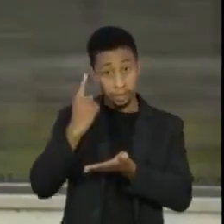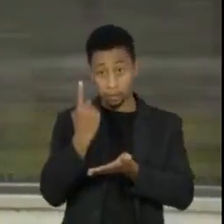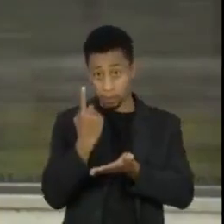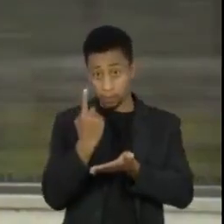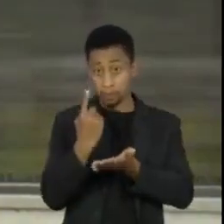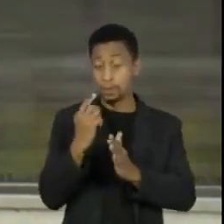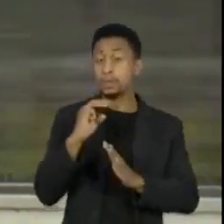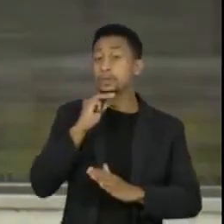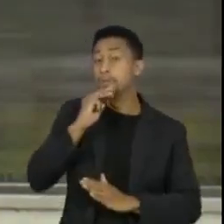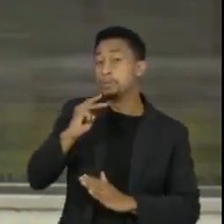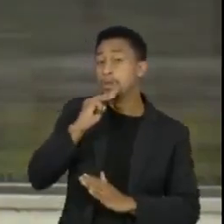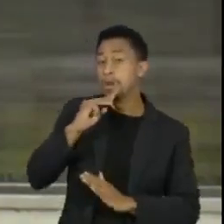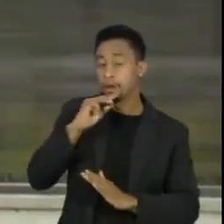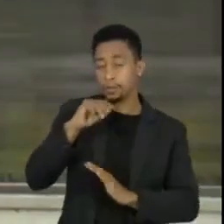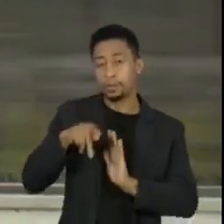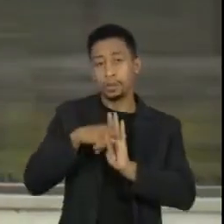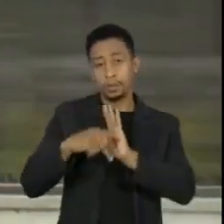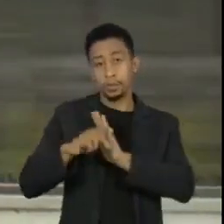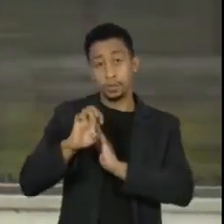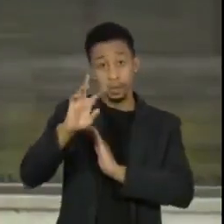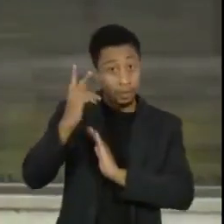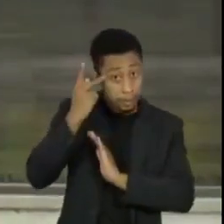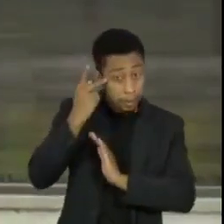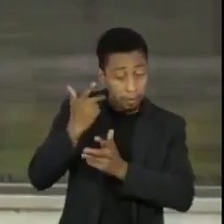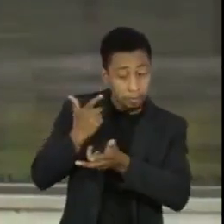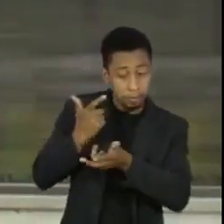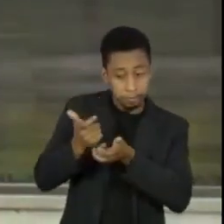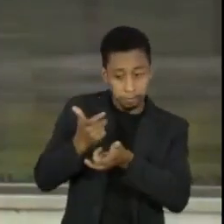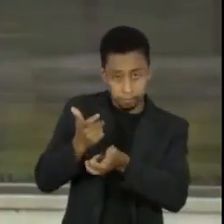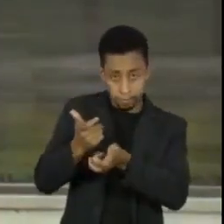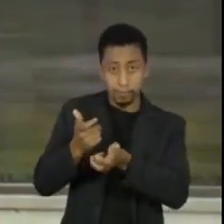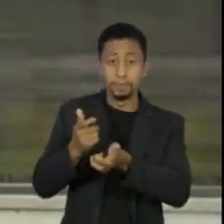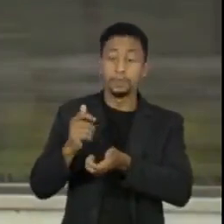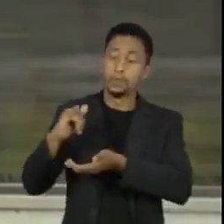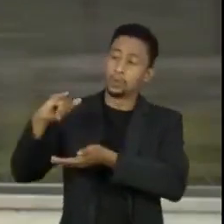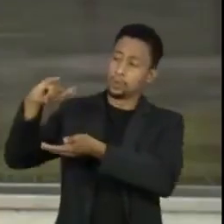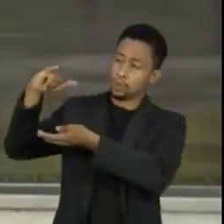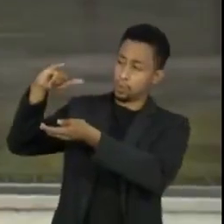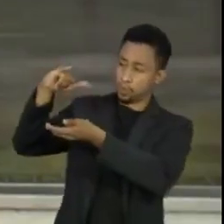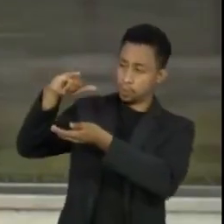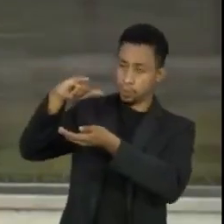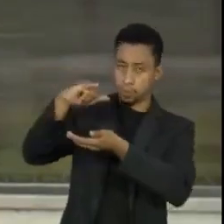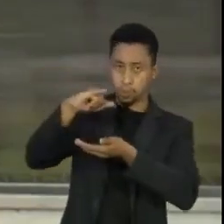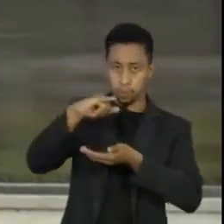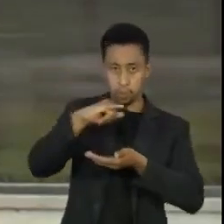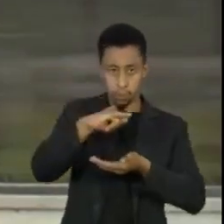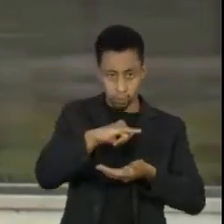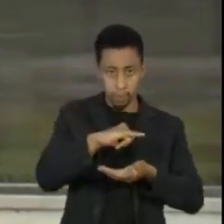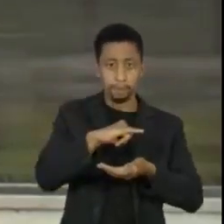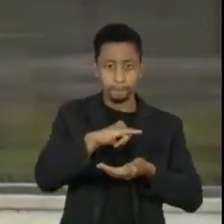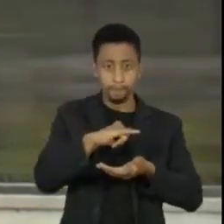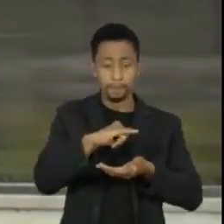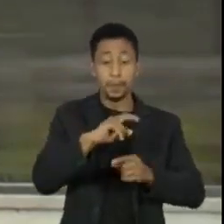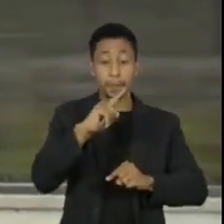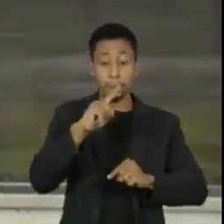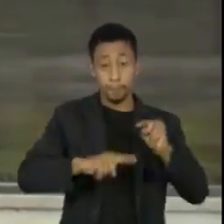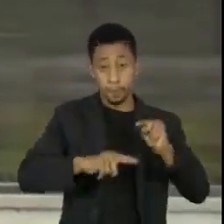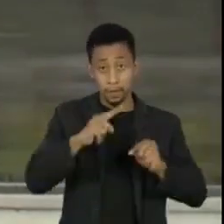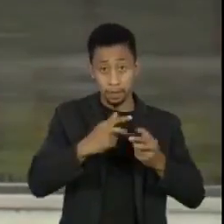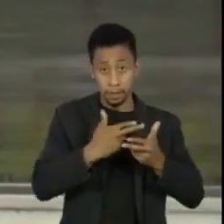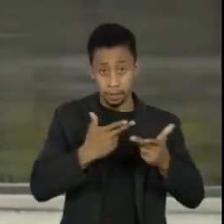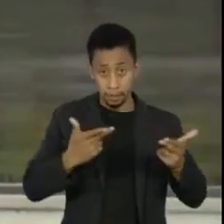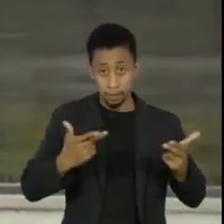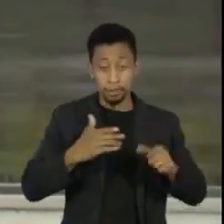em São Paulo. Com a chegada de mais insumos para a produção da vacina do Butantan, o estado de São Paulo começa no dia